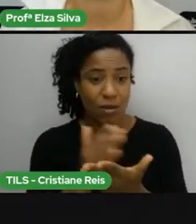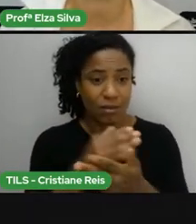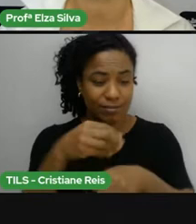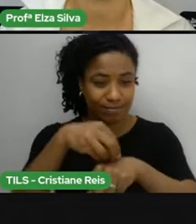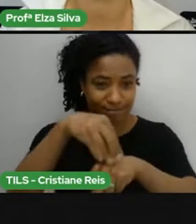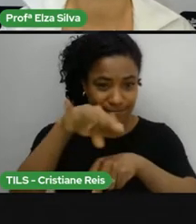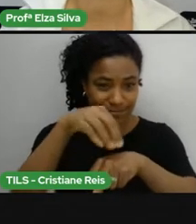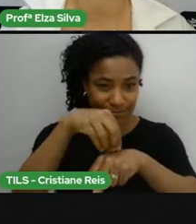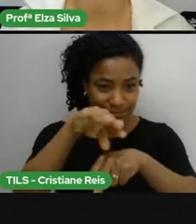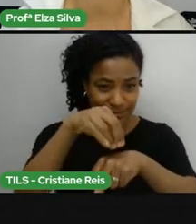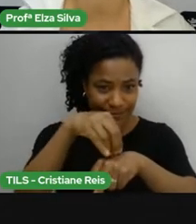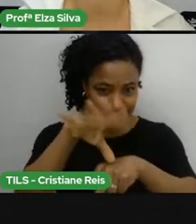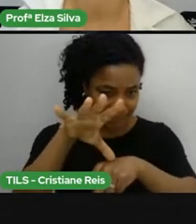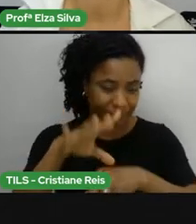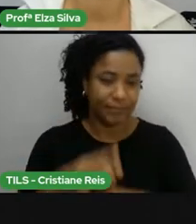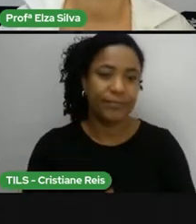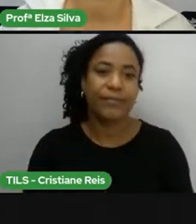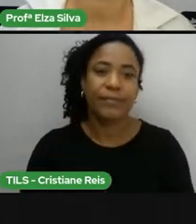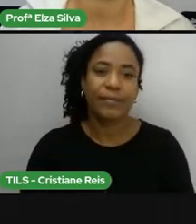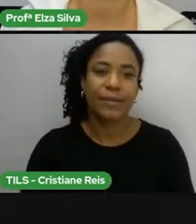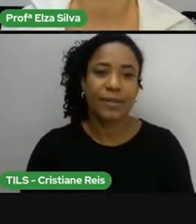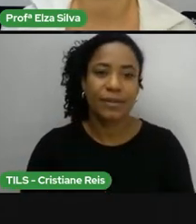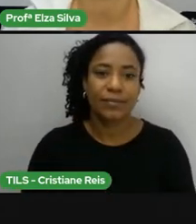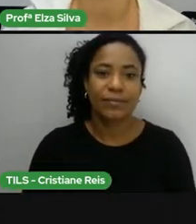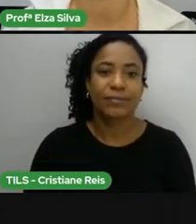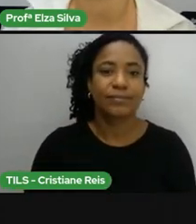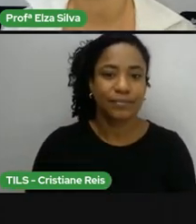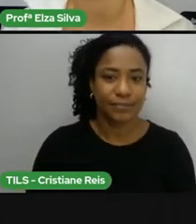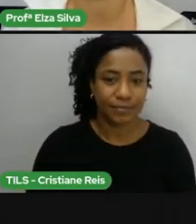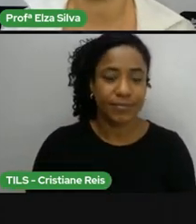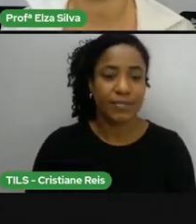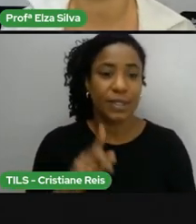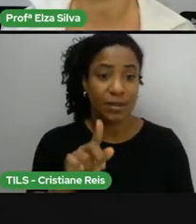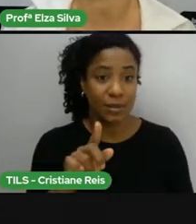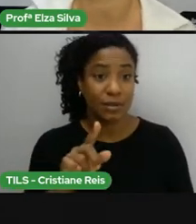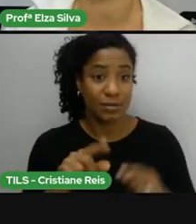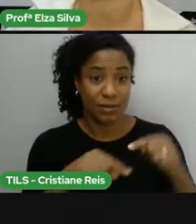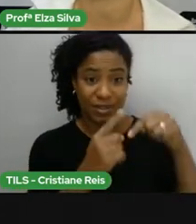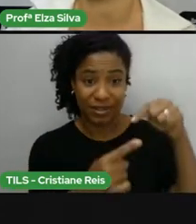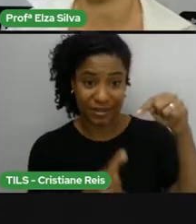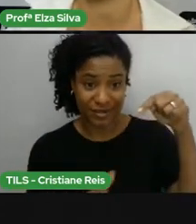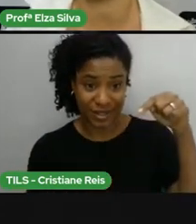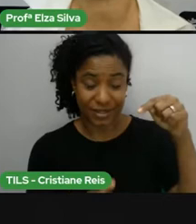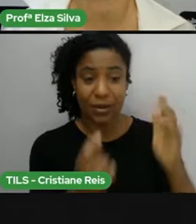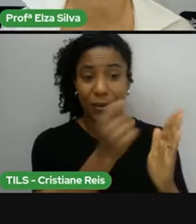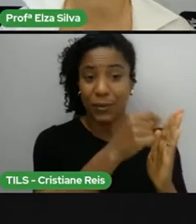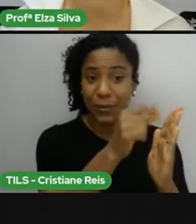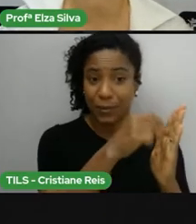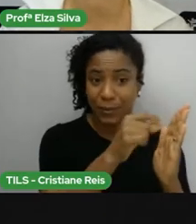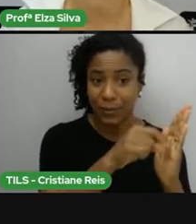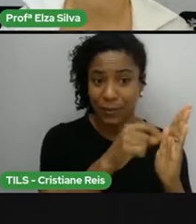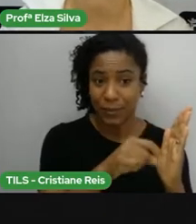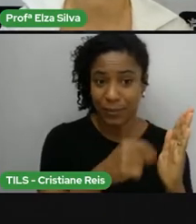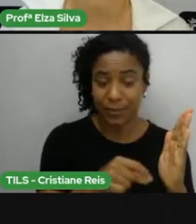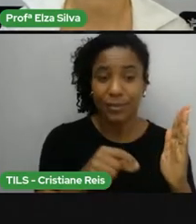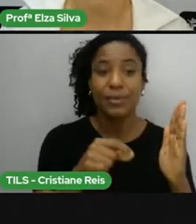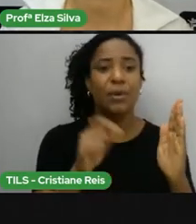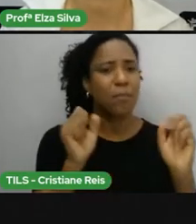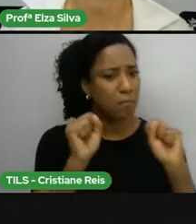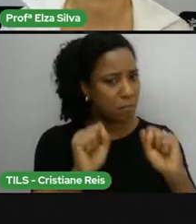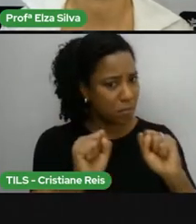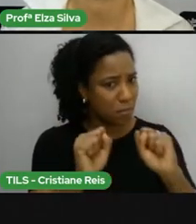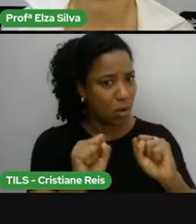For example. Por exemplo. Quando você for registrar alguma atividade de classe, você pode utilizar o